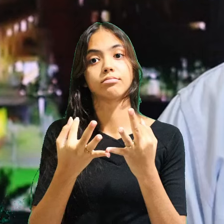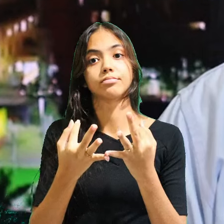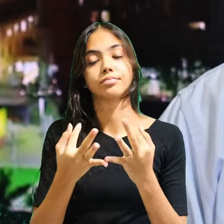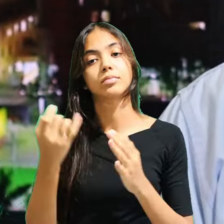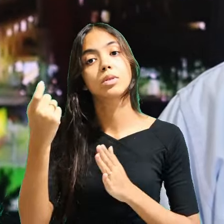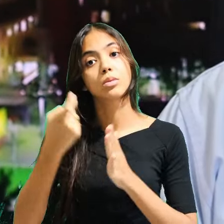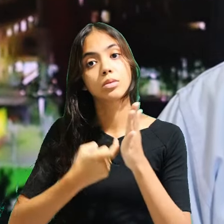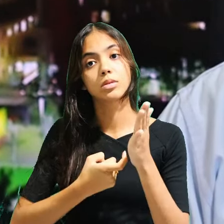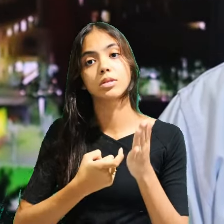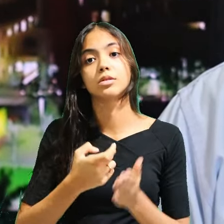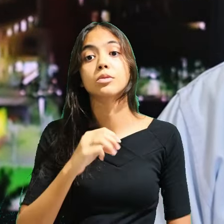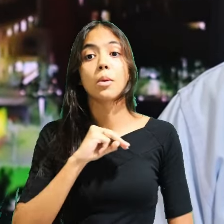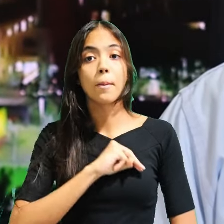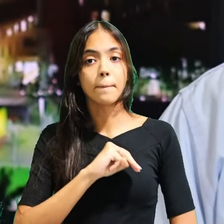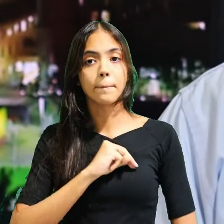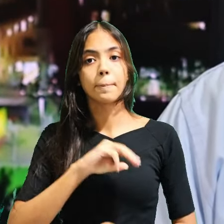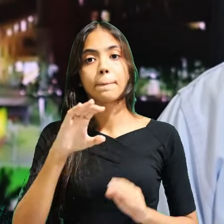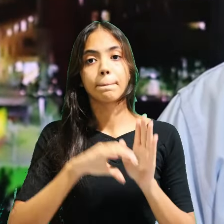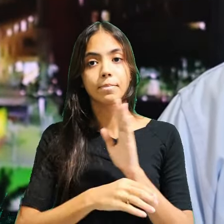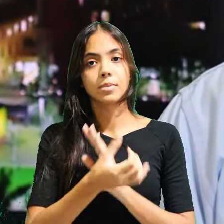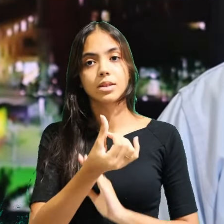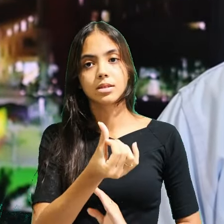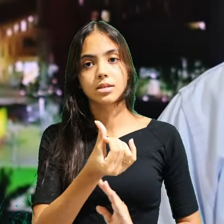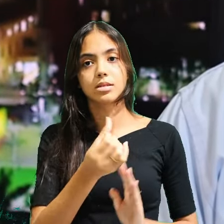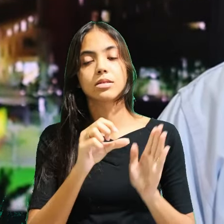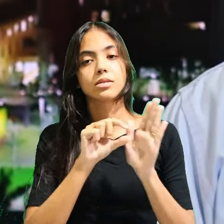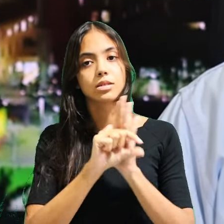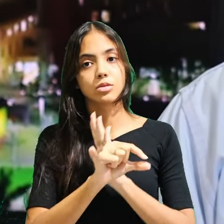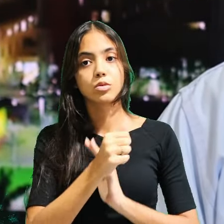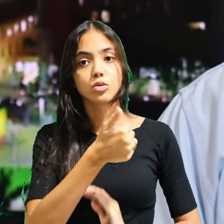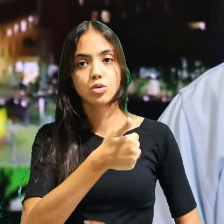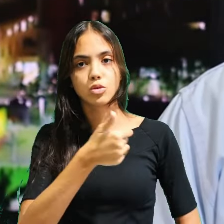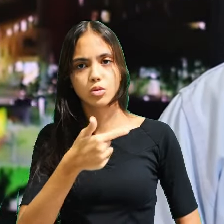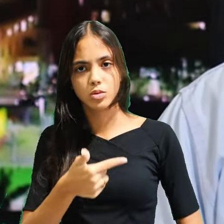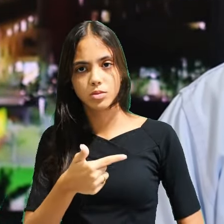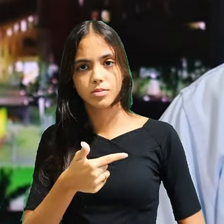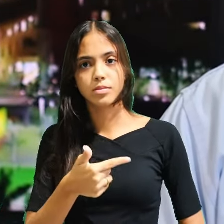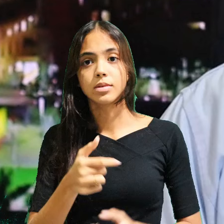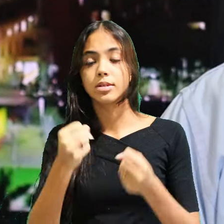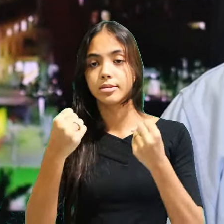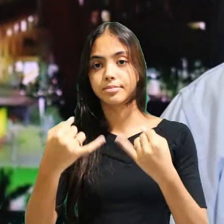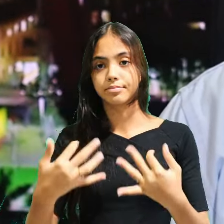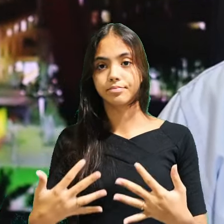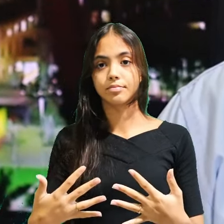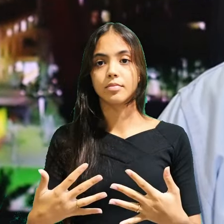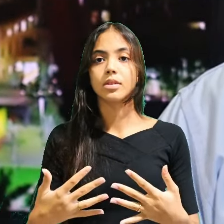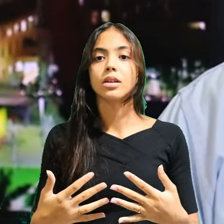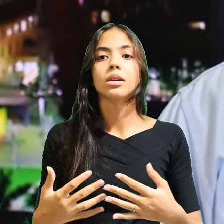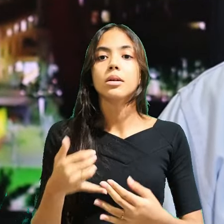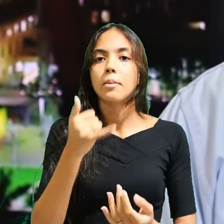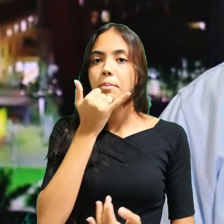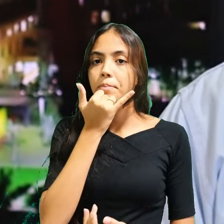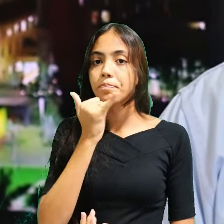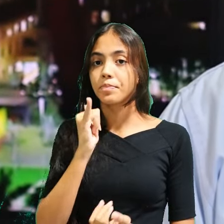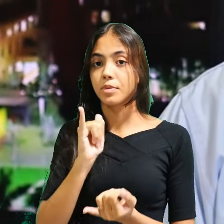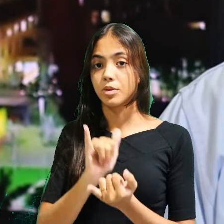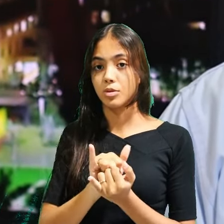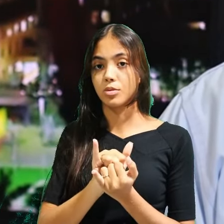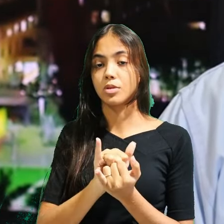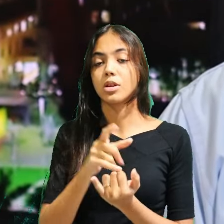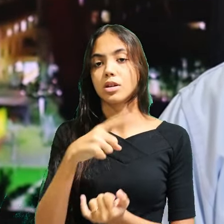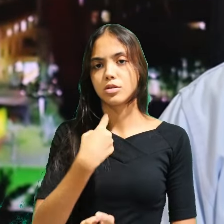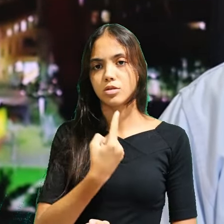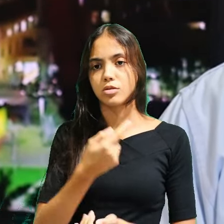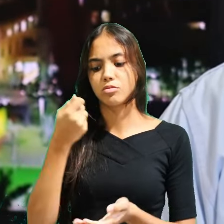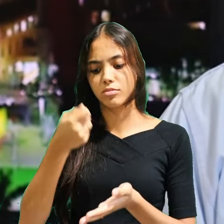família. O texto está em Mateus capítulo 6, verso 12, que diz E perdoa-nos as